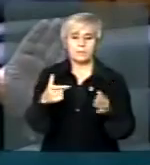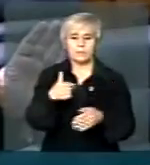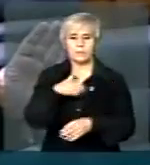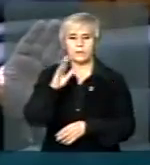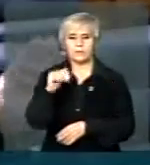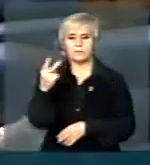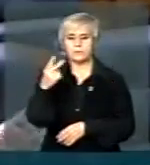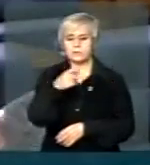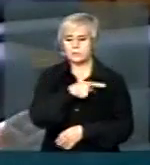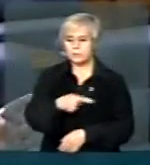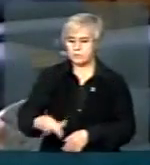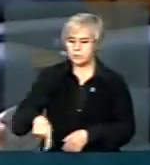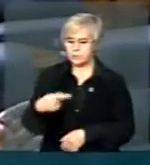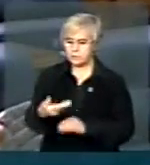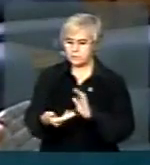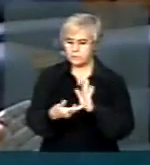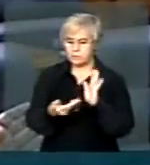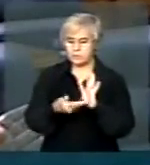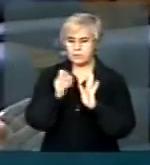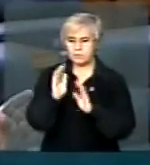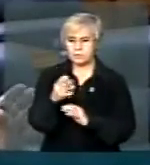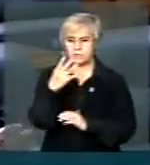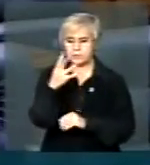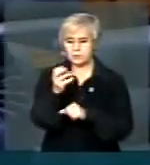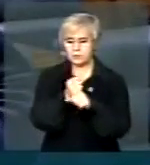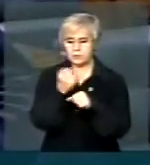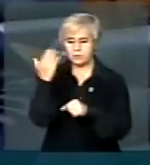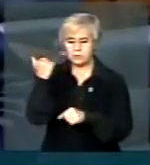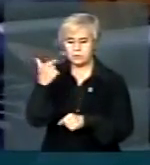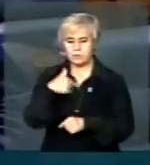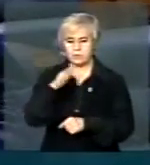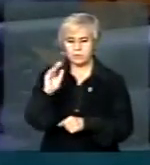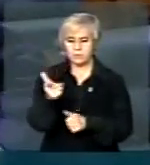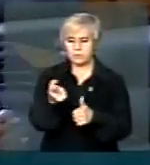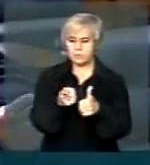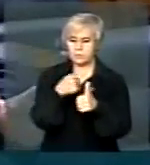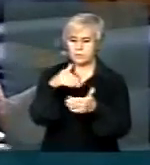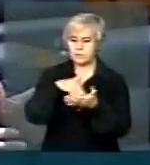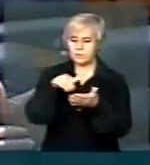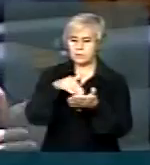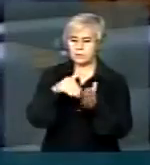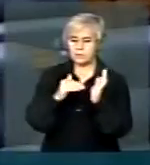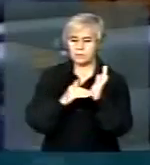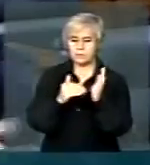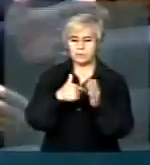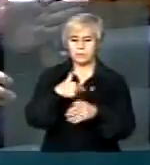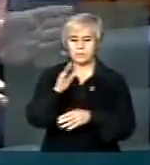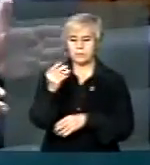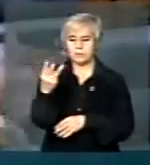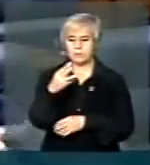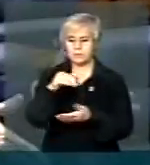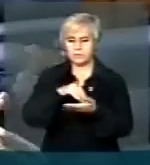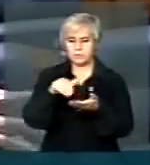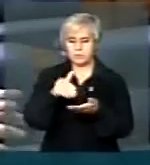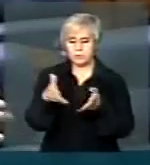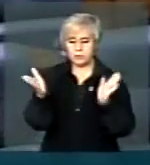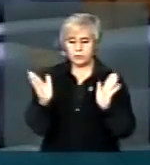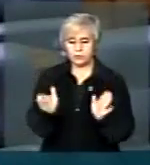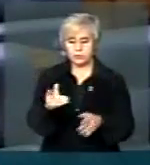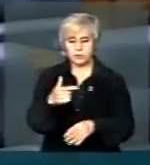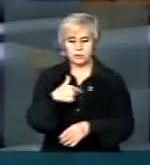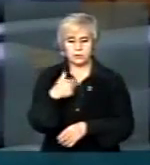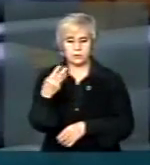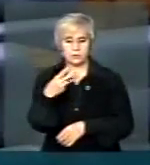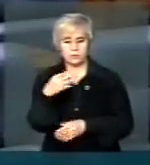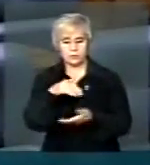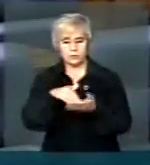-presidente desta casa há quatro anos. Fui primeiro secretário do Senado. Fui terceiro secretário aqui. Fui terceiro secretário do